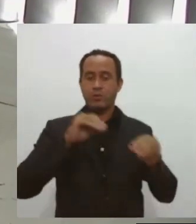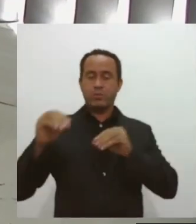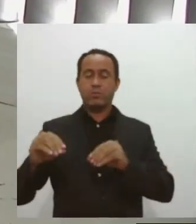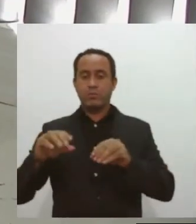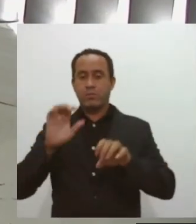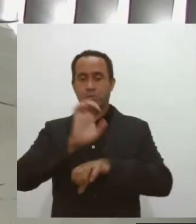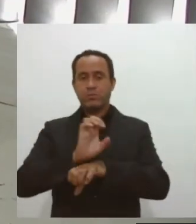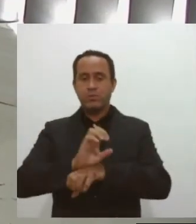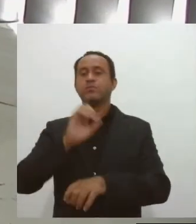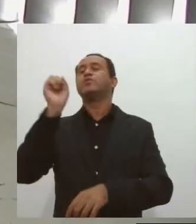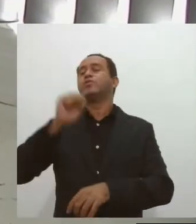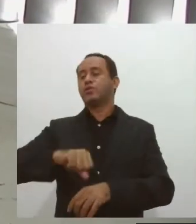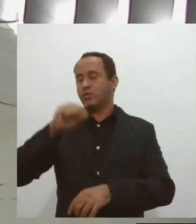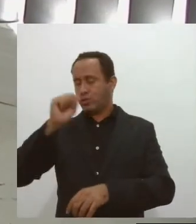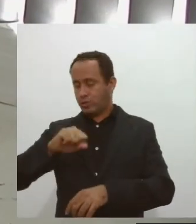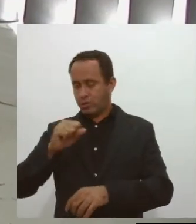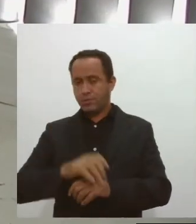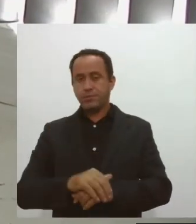Exatamente.